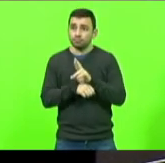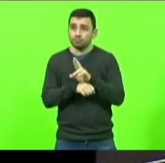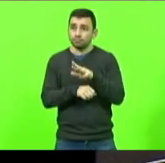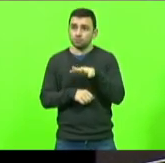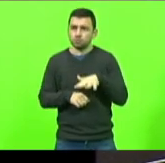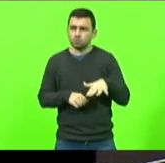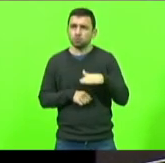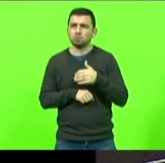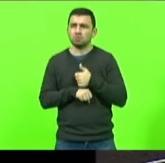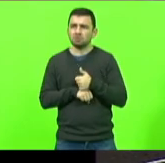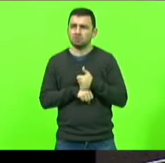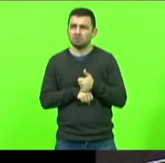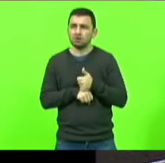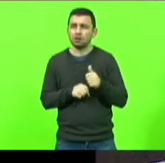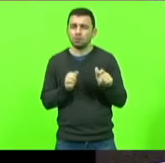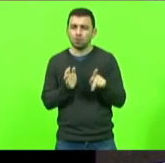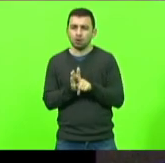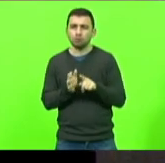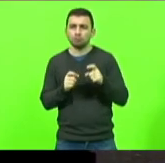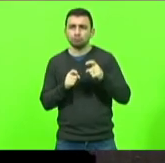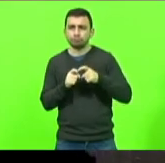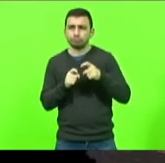os profissionais da psicologia